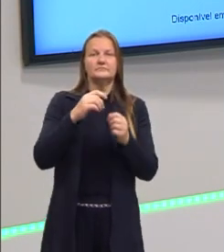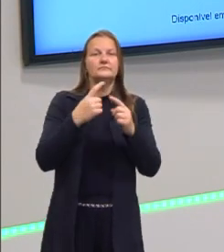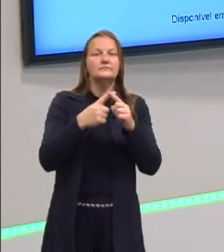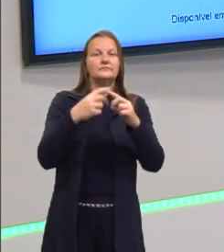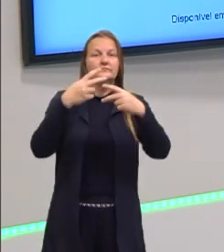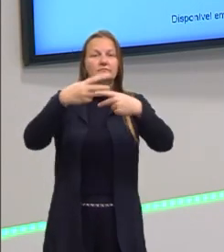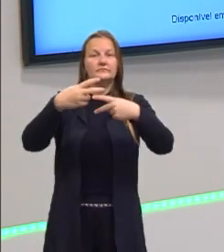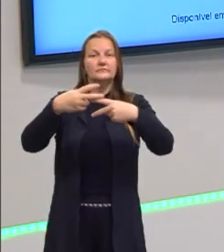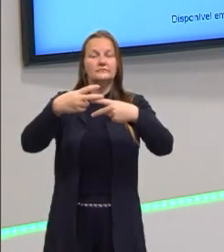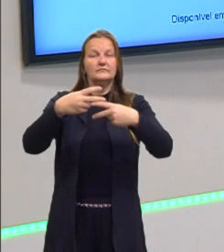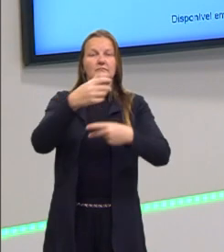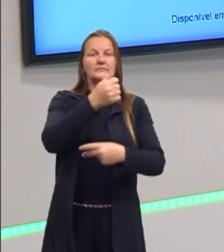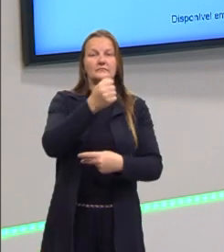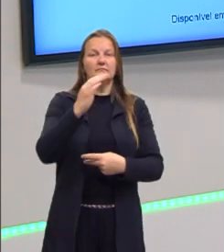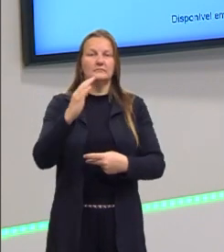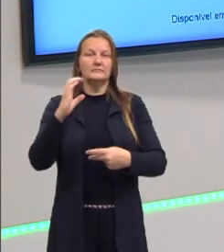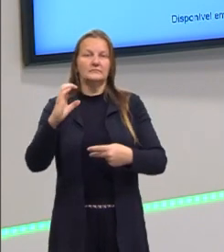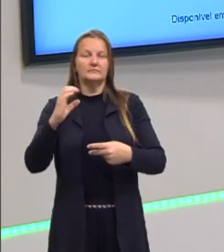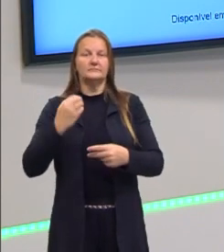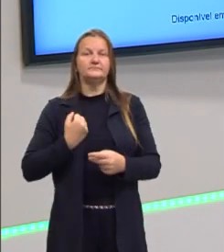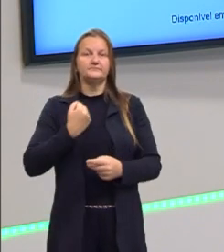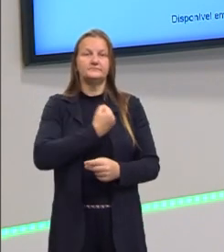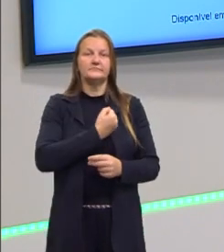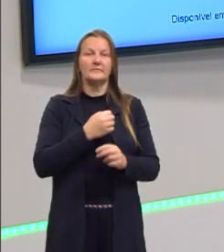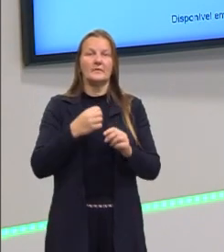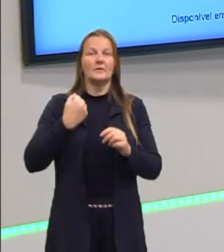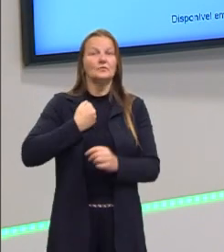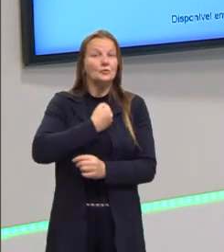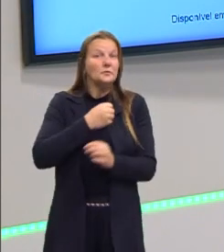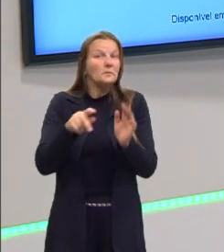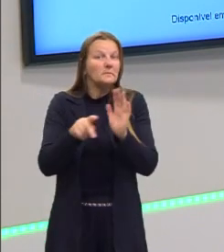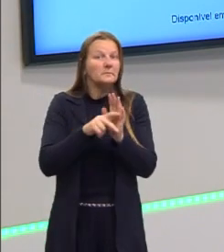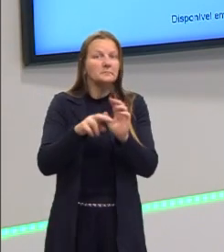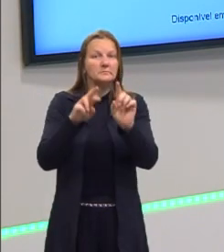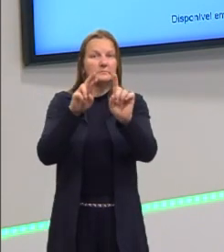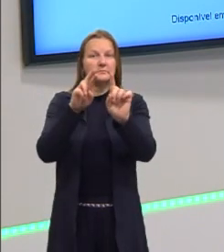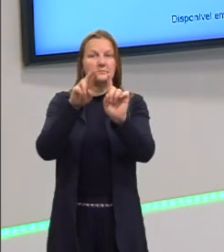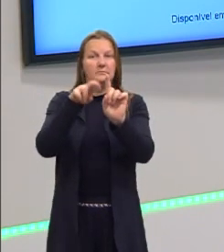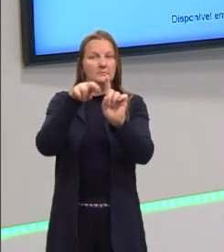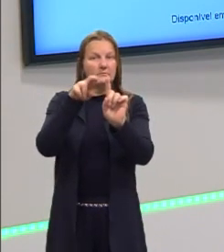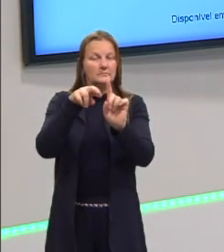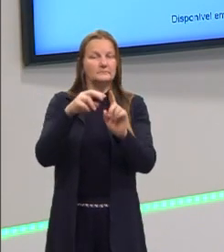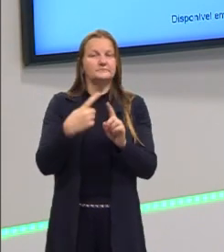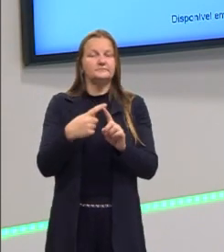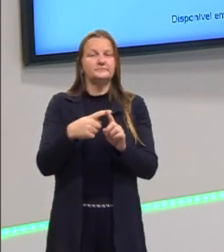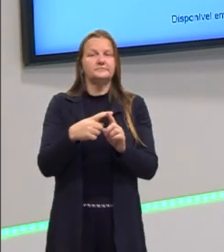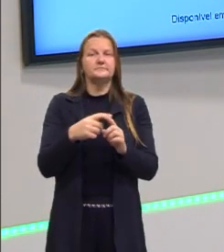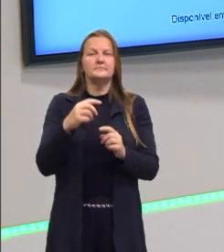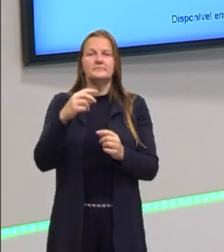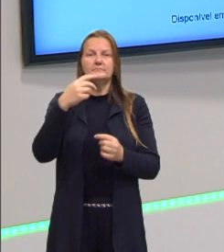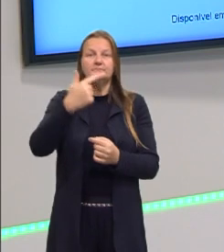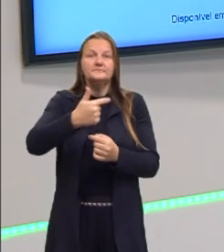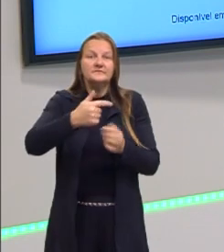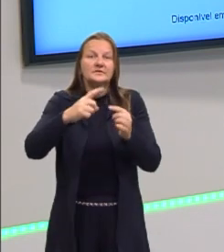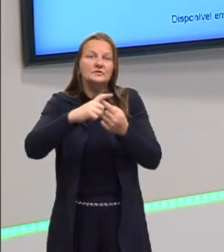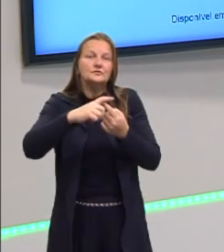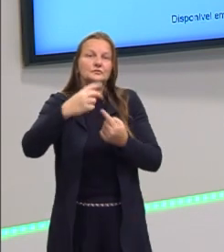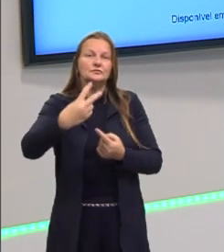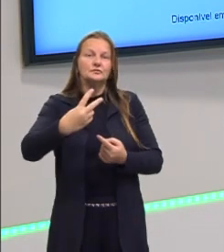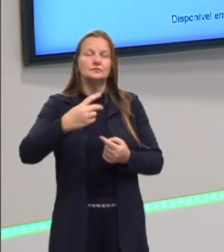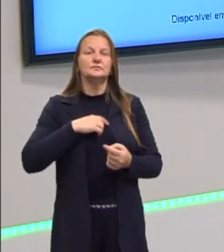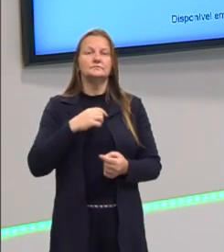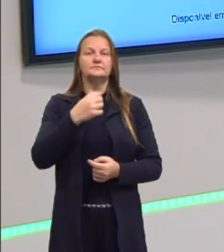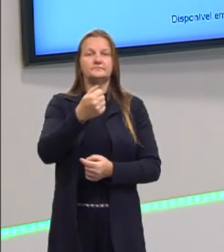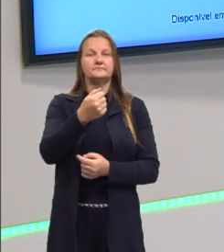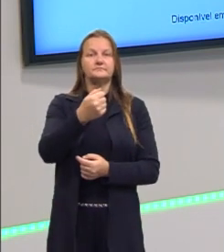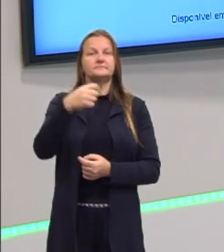eles representam números reais. Mas, por se tratar de uma função de segundo grau, nós temos ali, então, que o a, ele